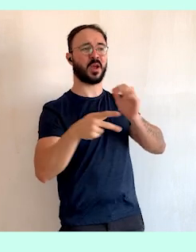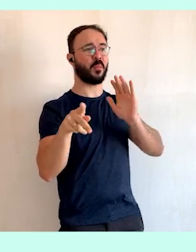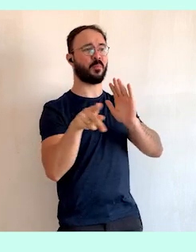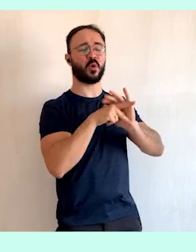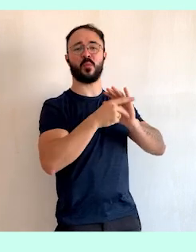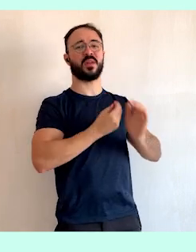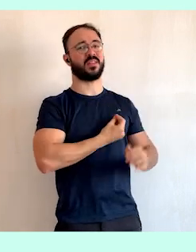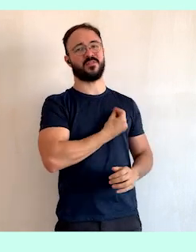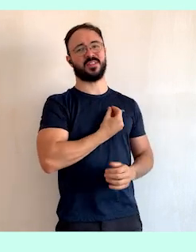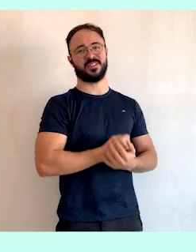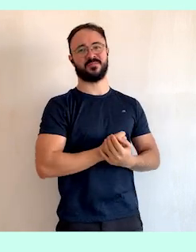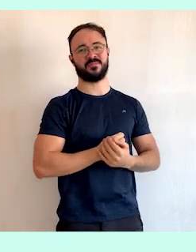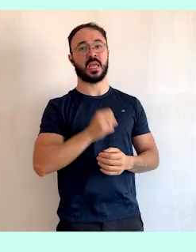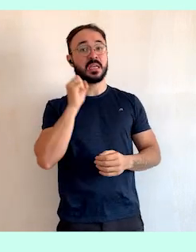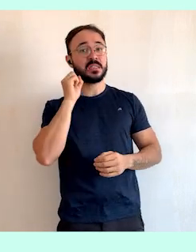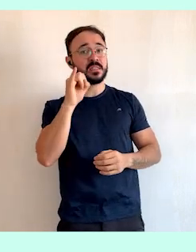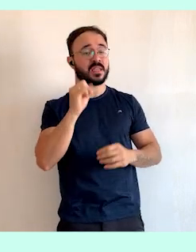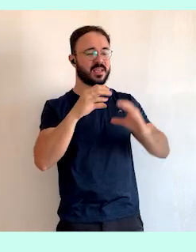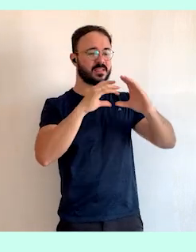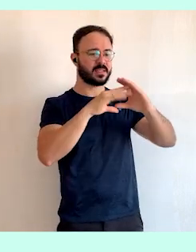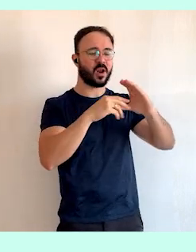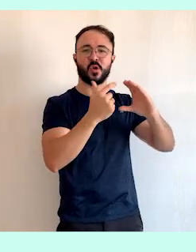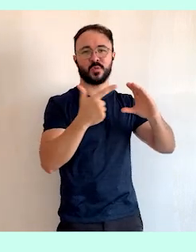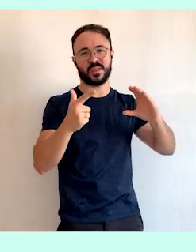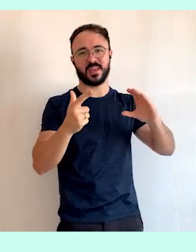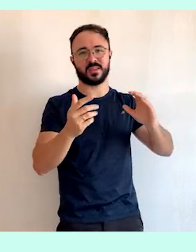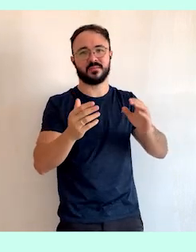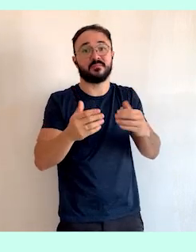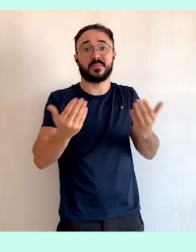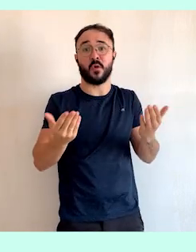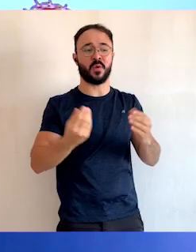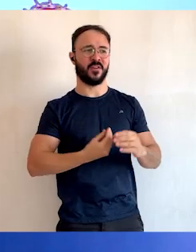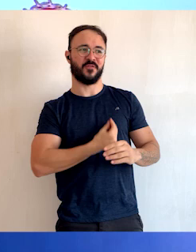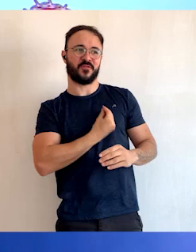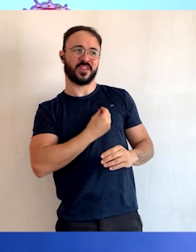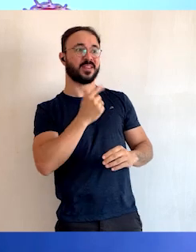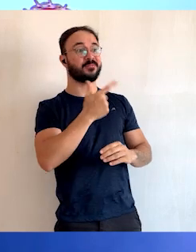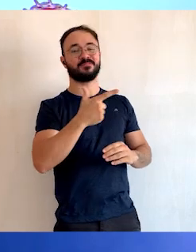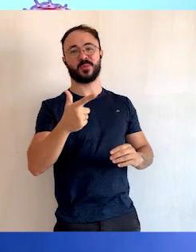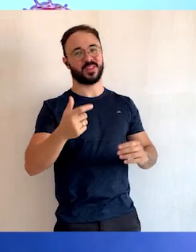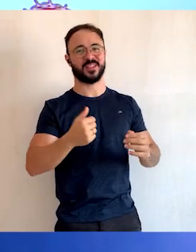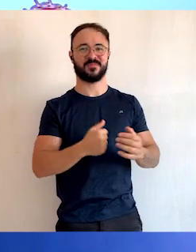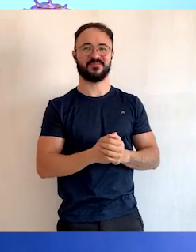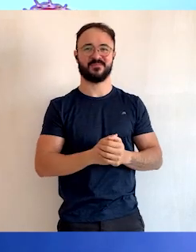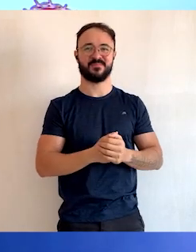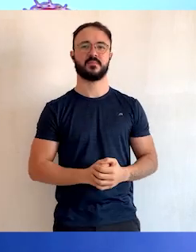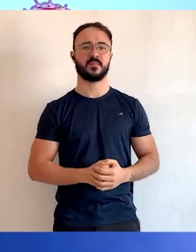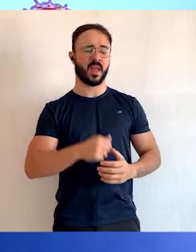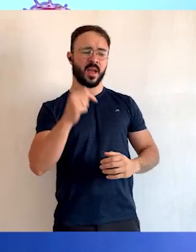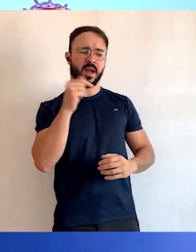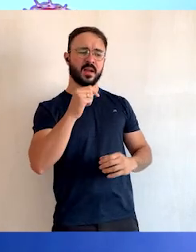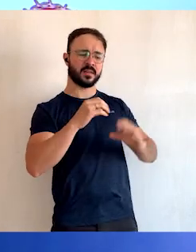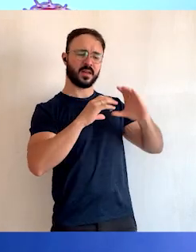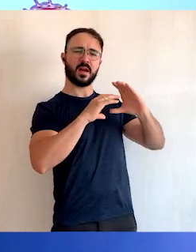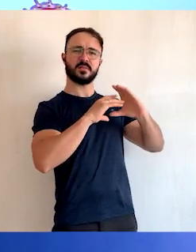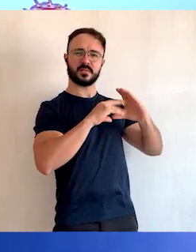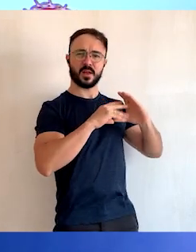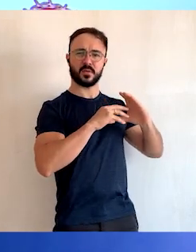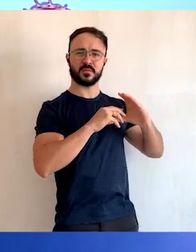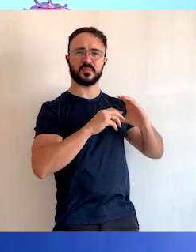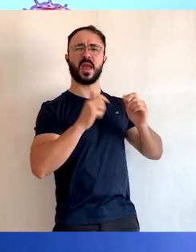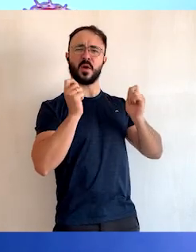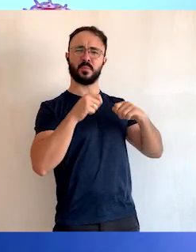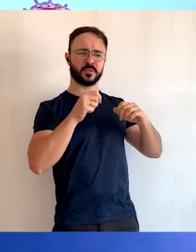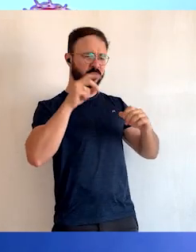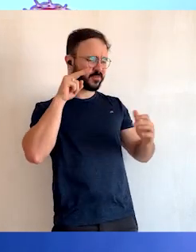célula, não existe ser vivo. Em geral, as células não podem ser vistas a olho nu.